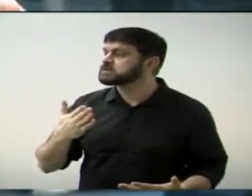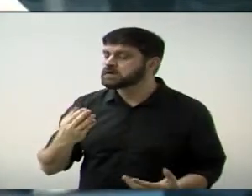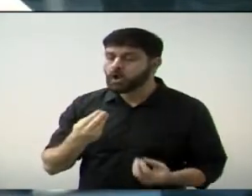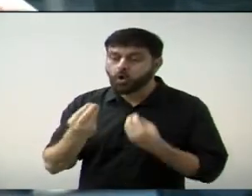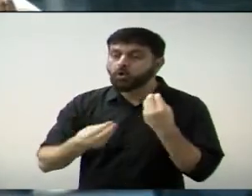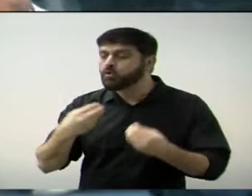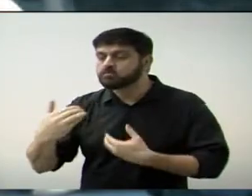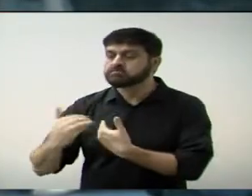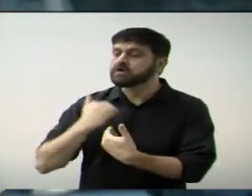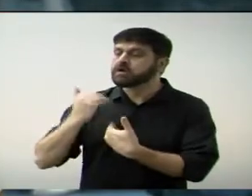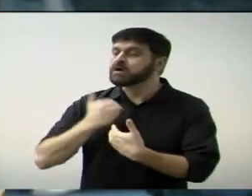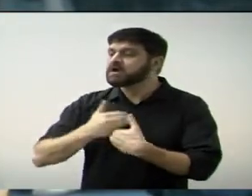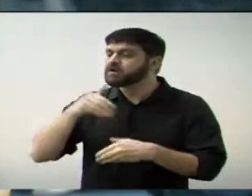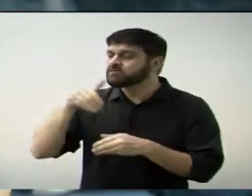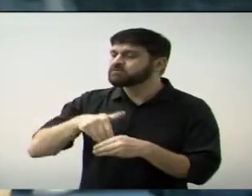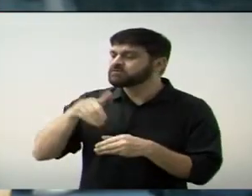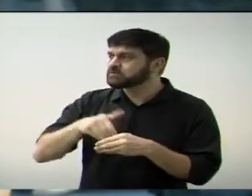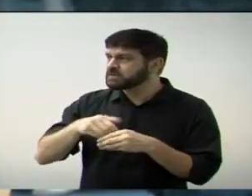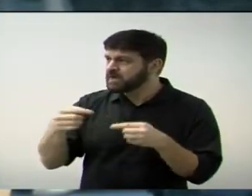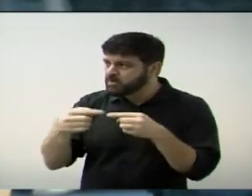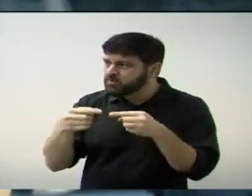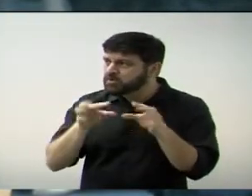devo fazer, como é que eu devo fazer.